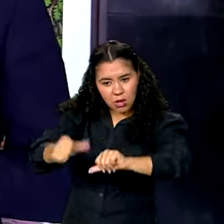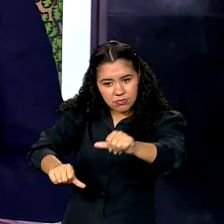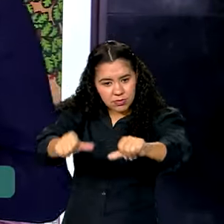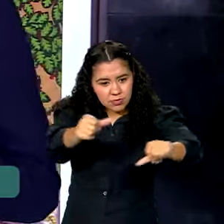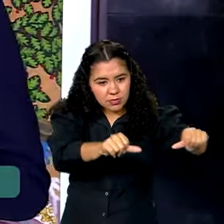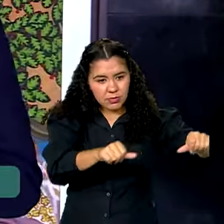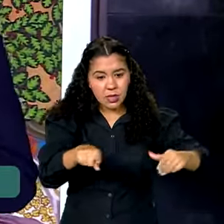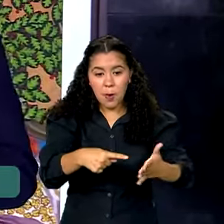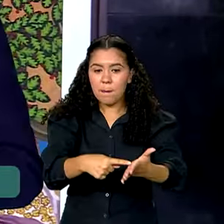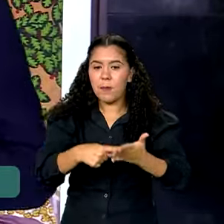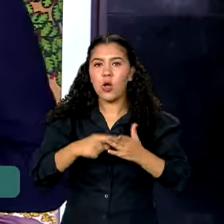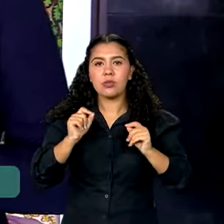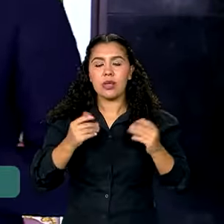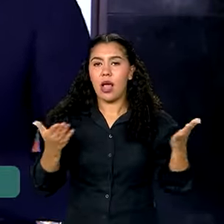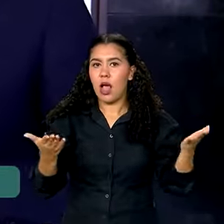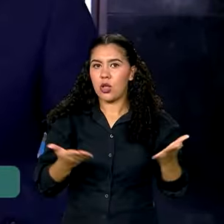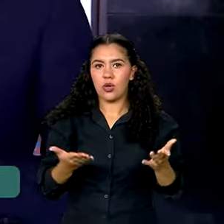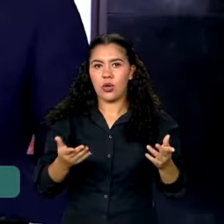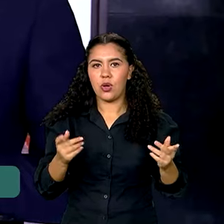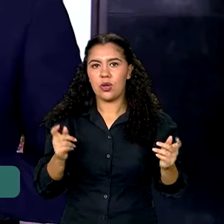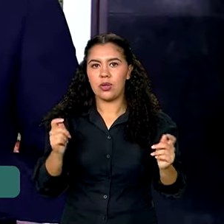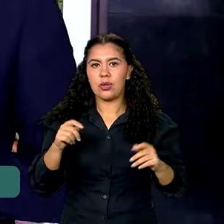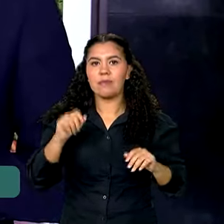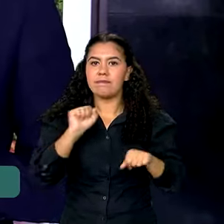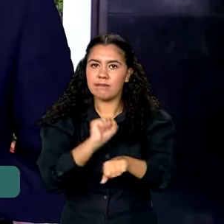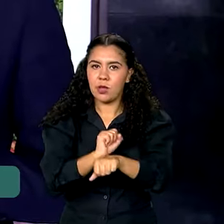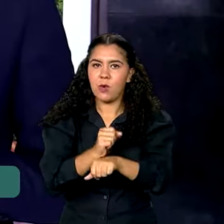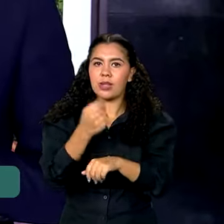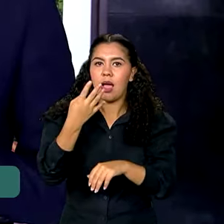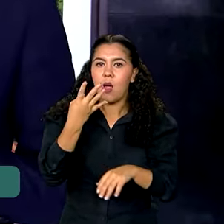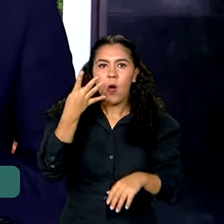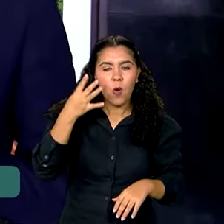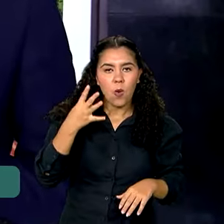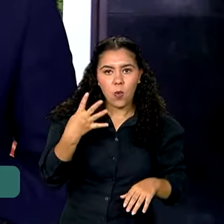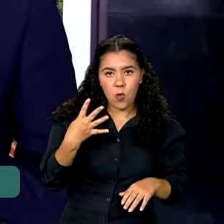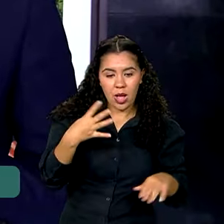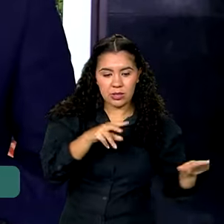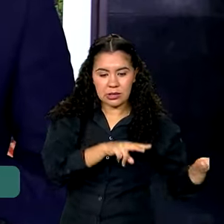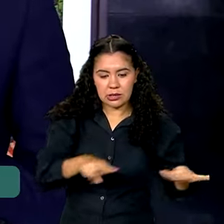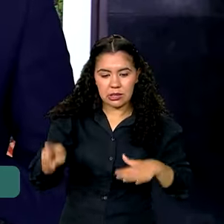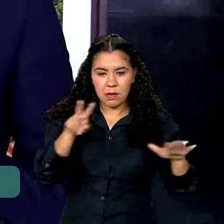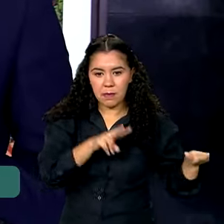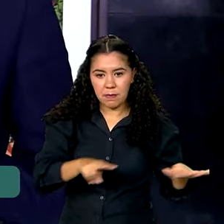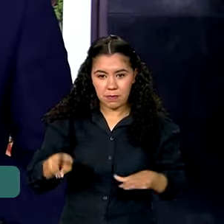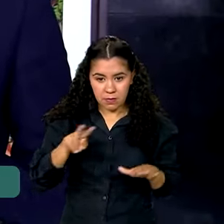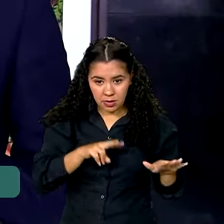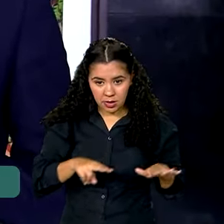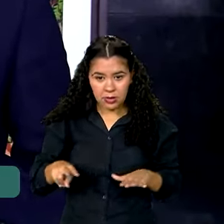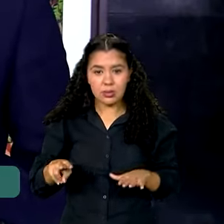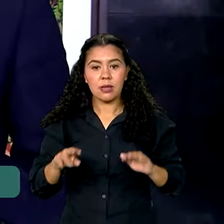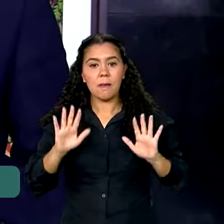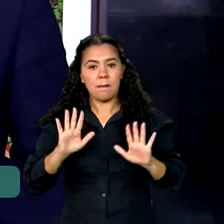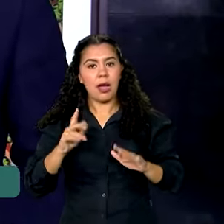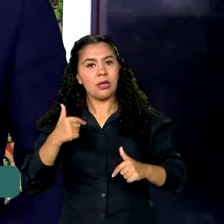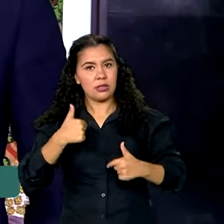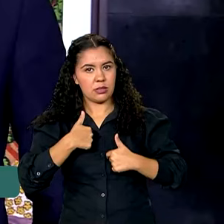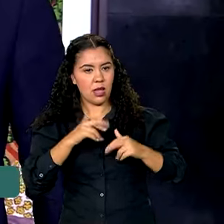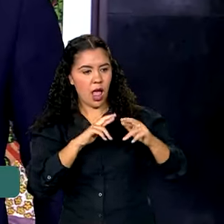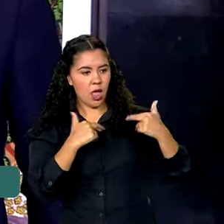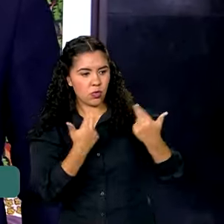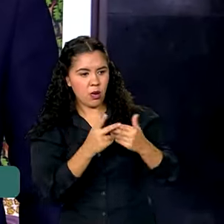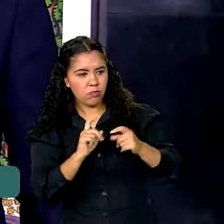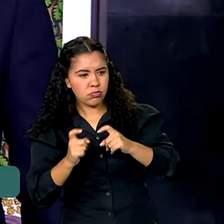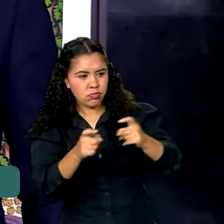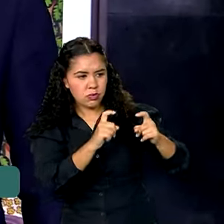de nos entregar antes de quatro semanas. Eu, particularmente, saí da reunião bastante satisfeito.